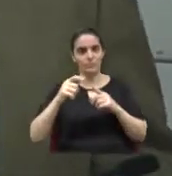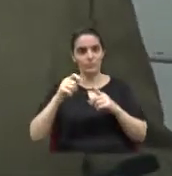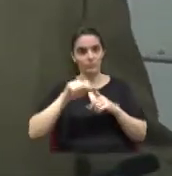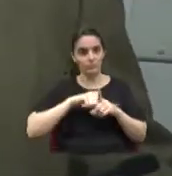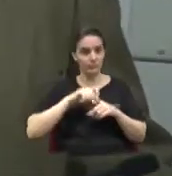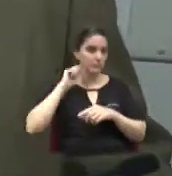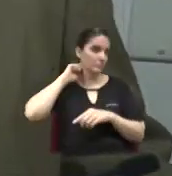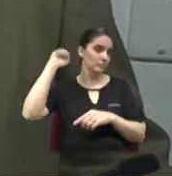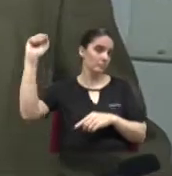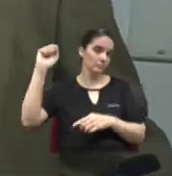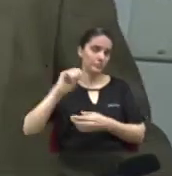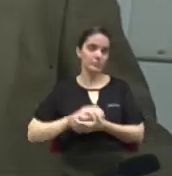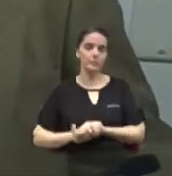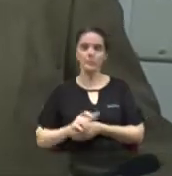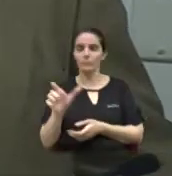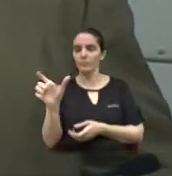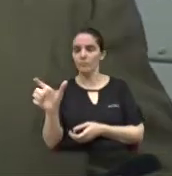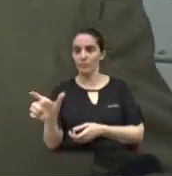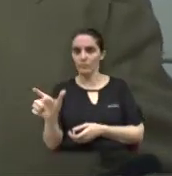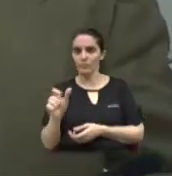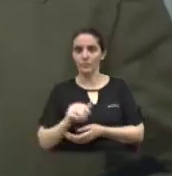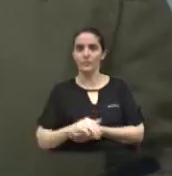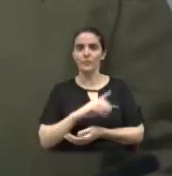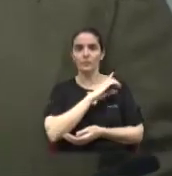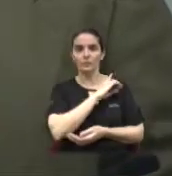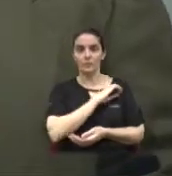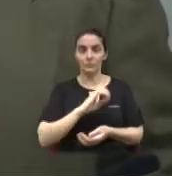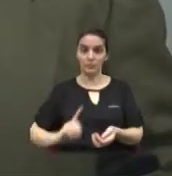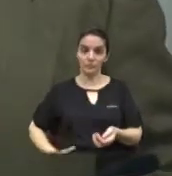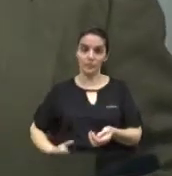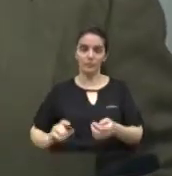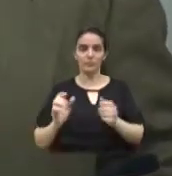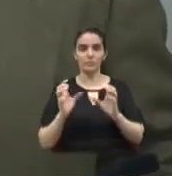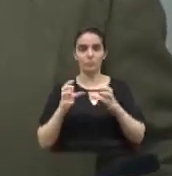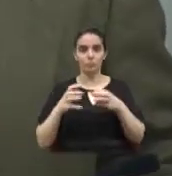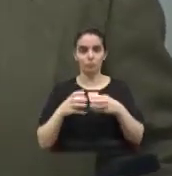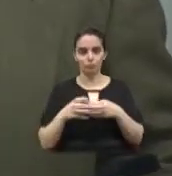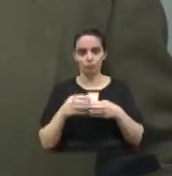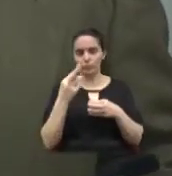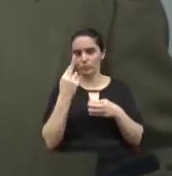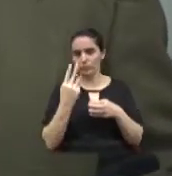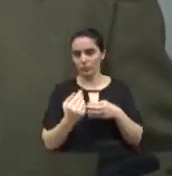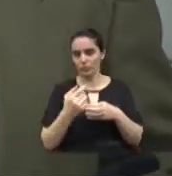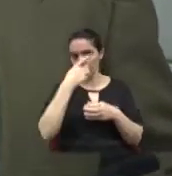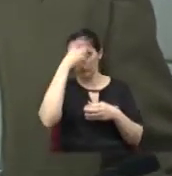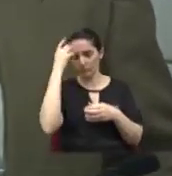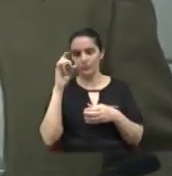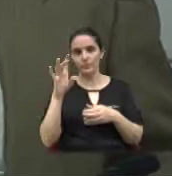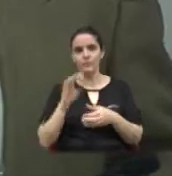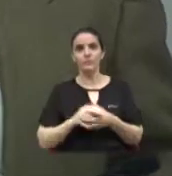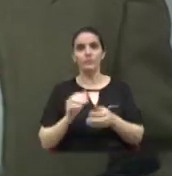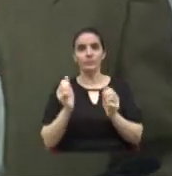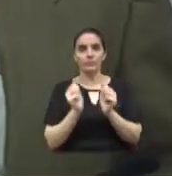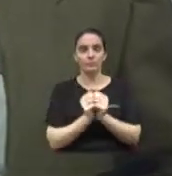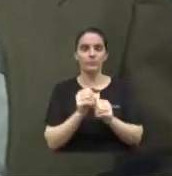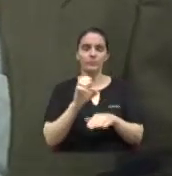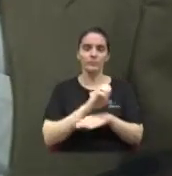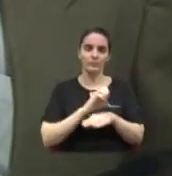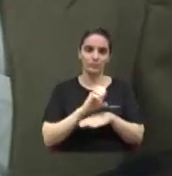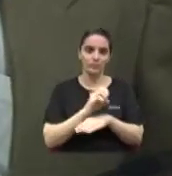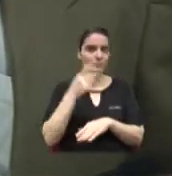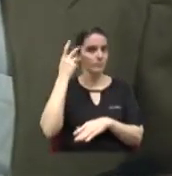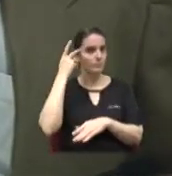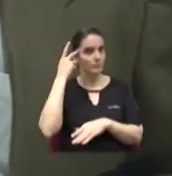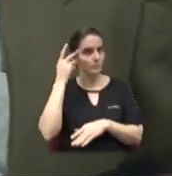que o Carlos César é do PSB, do meu partido, e juntamente com o governador Márcio França, estavam juntos, e